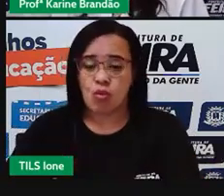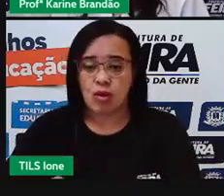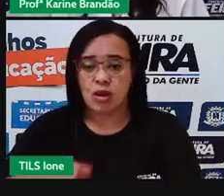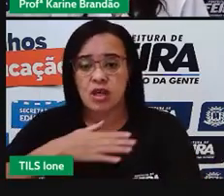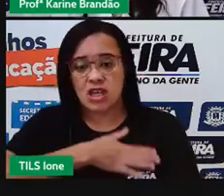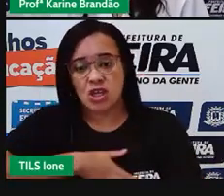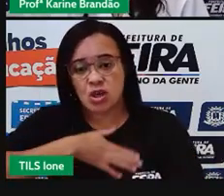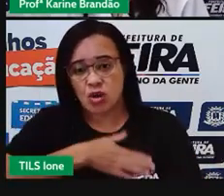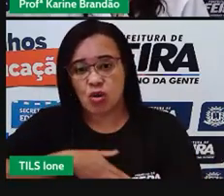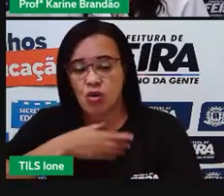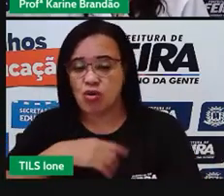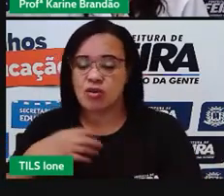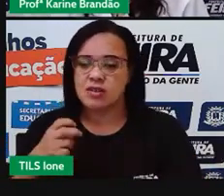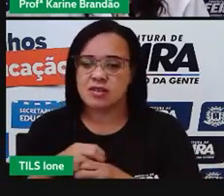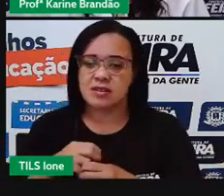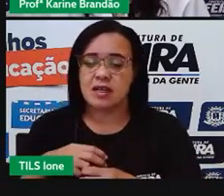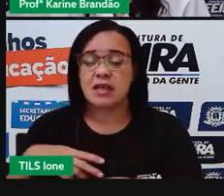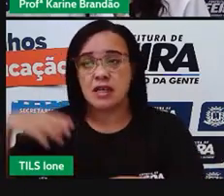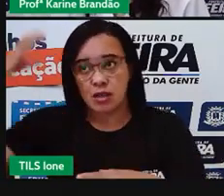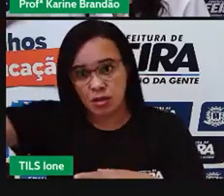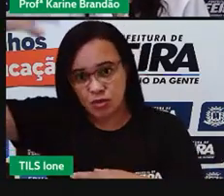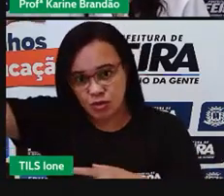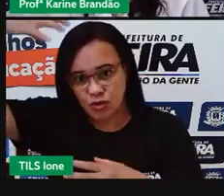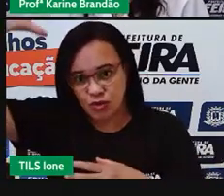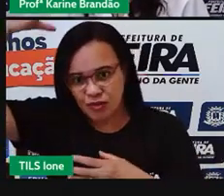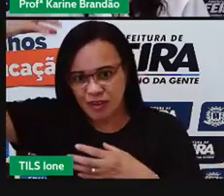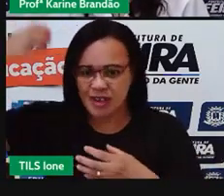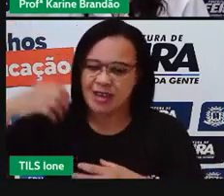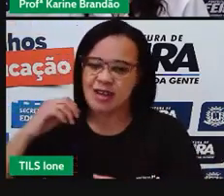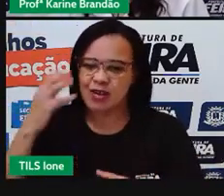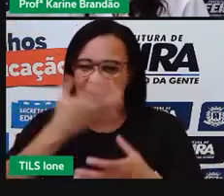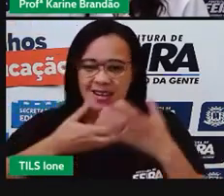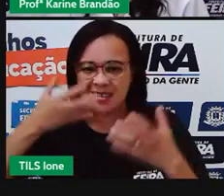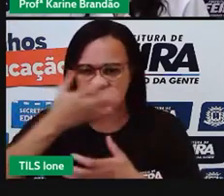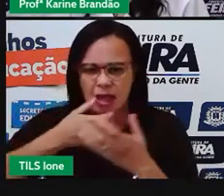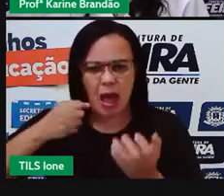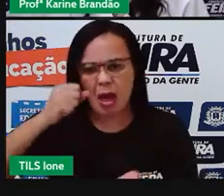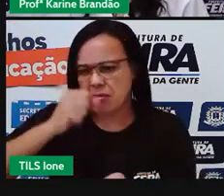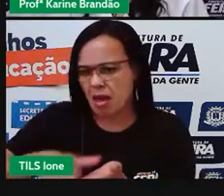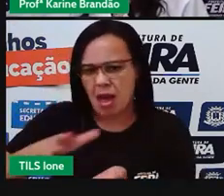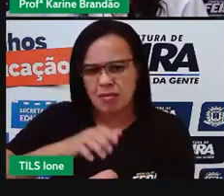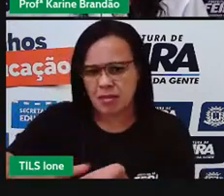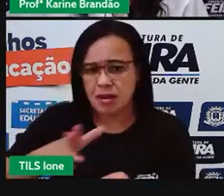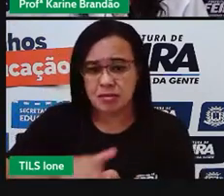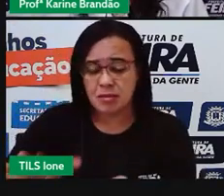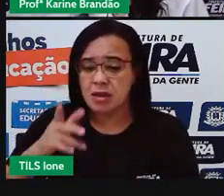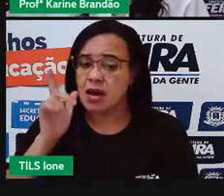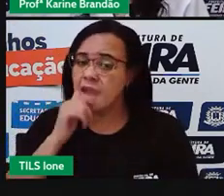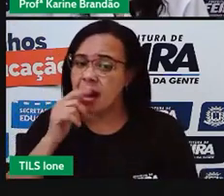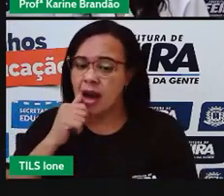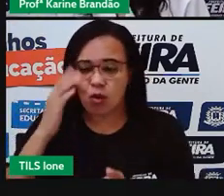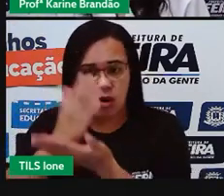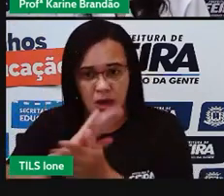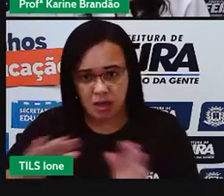e gosta de cantar no banheiro, água é desperdiçada, acaba e custa muito dinheiro.